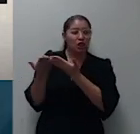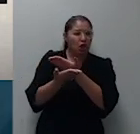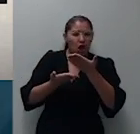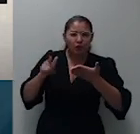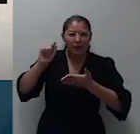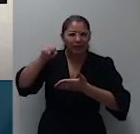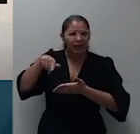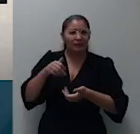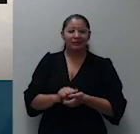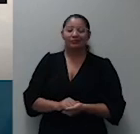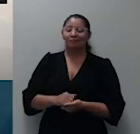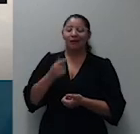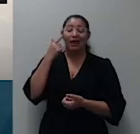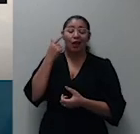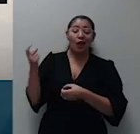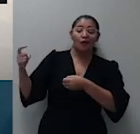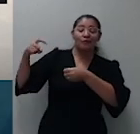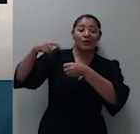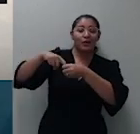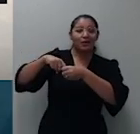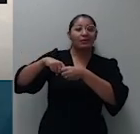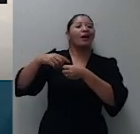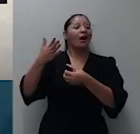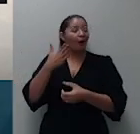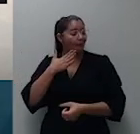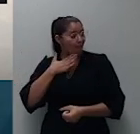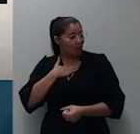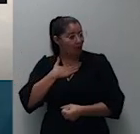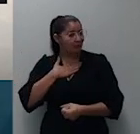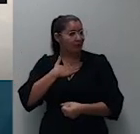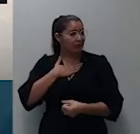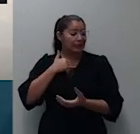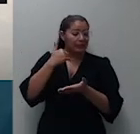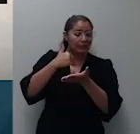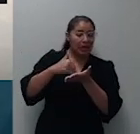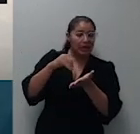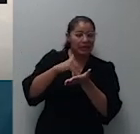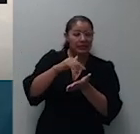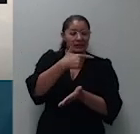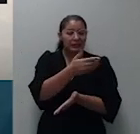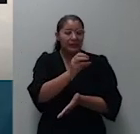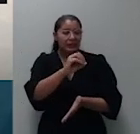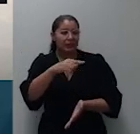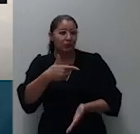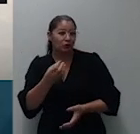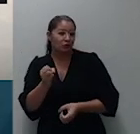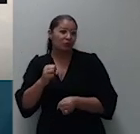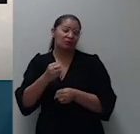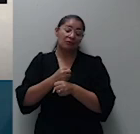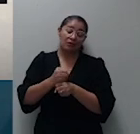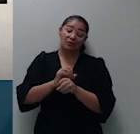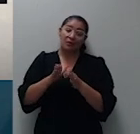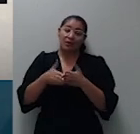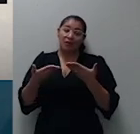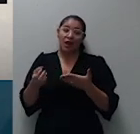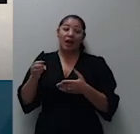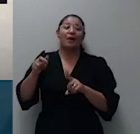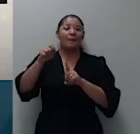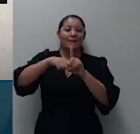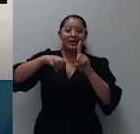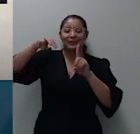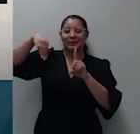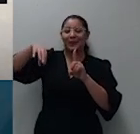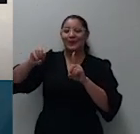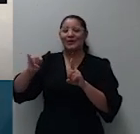retornado ao meu gabinete em setembro de 2020 em maio de 2021 a APADECO